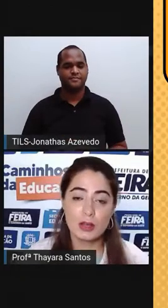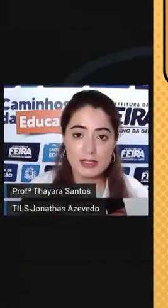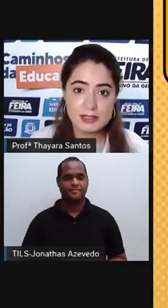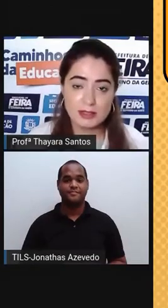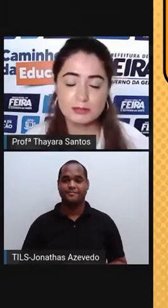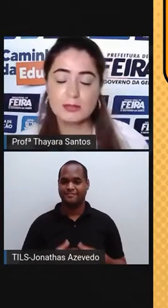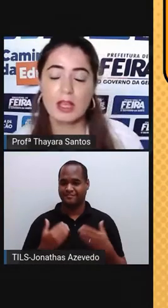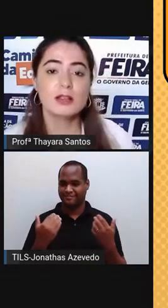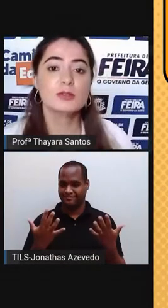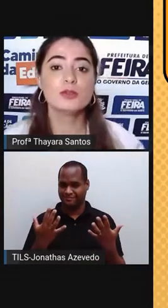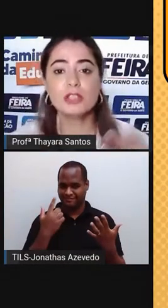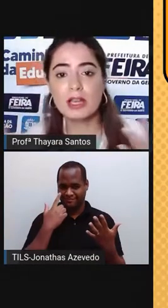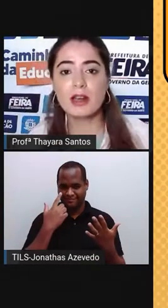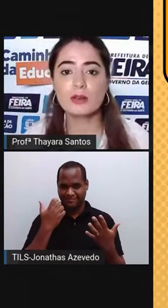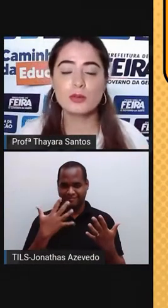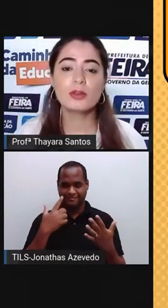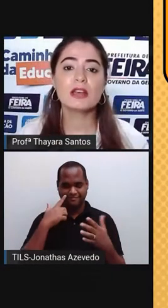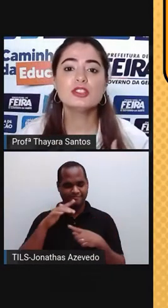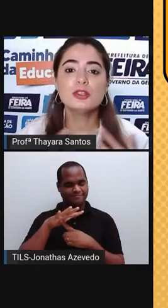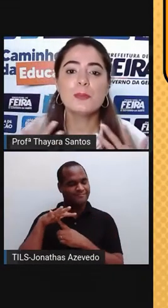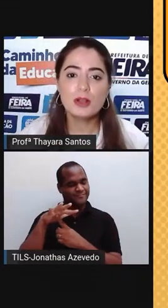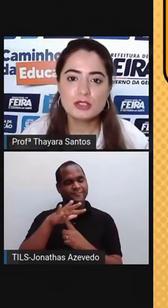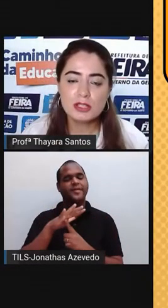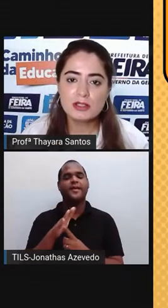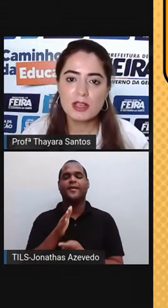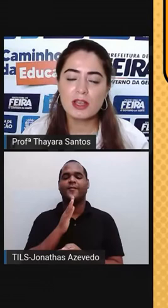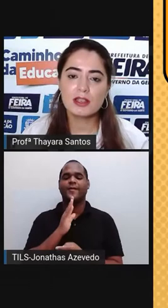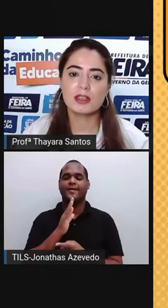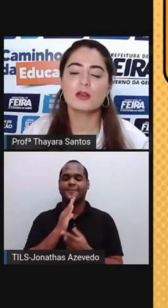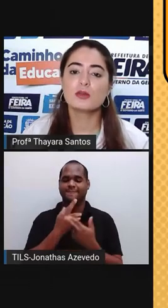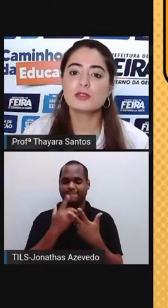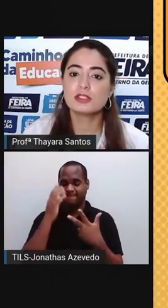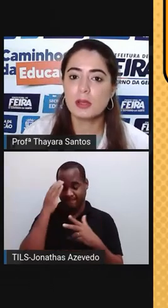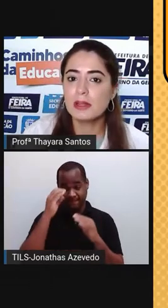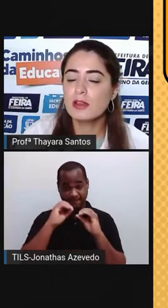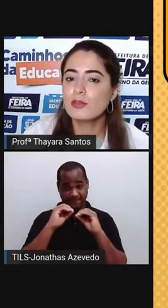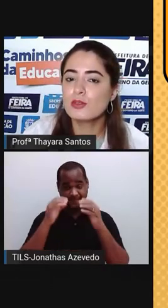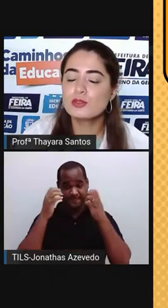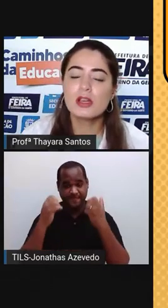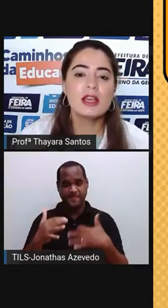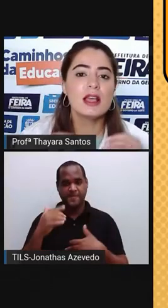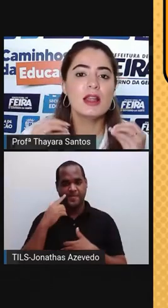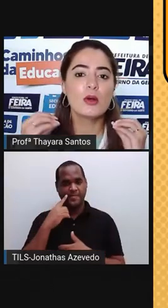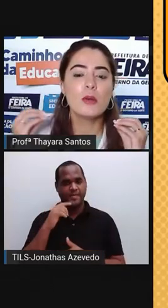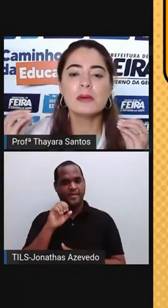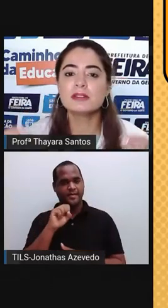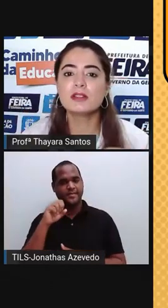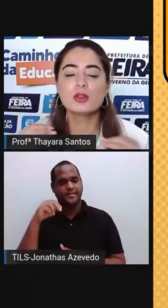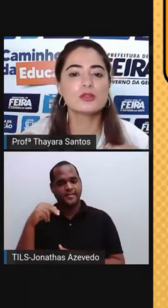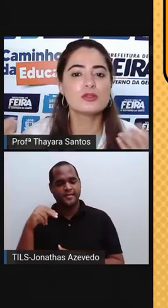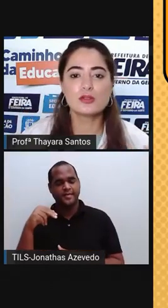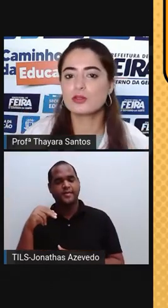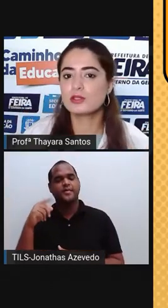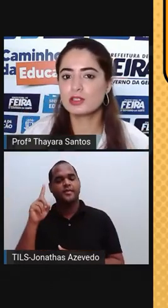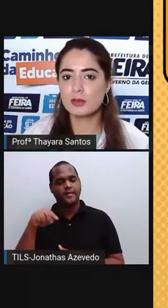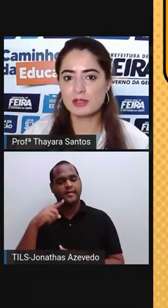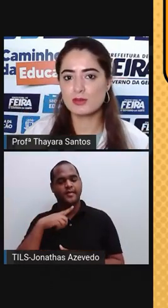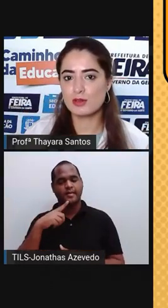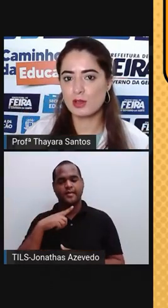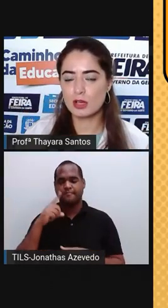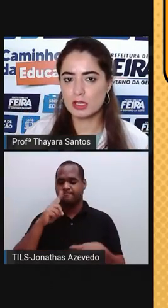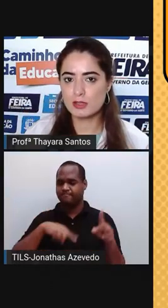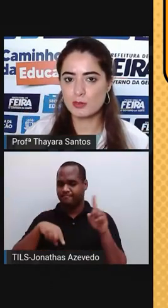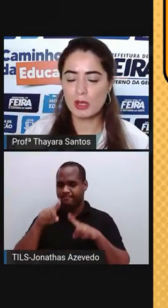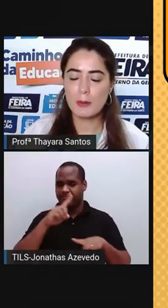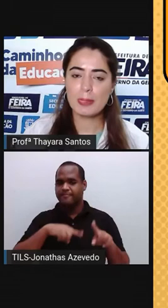Agora sim, no geral, o que a gente pode entender é que o sistema nervoso, ele comanda todos os outros sistemas